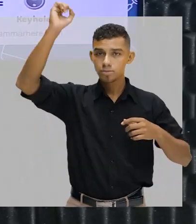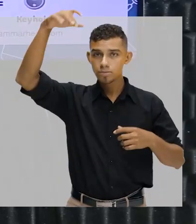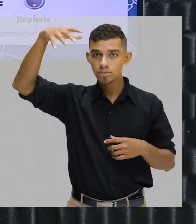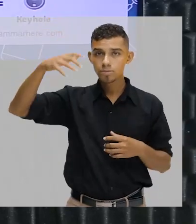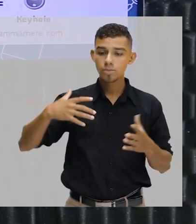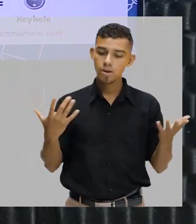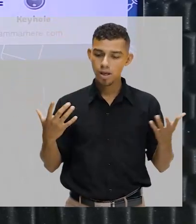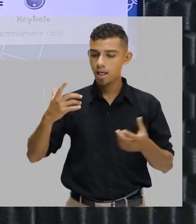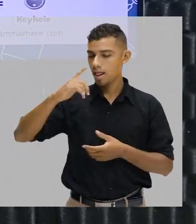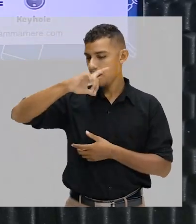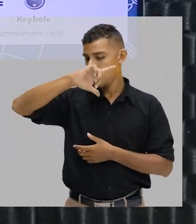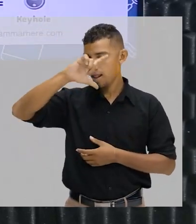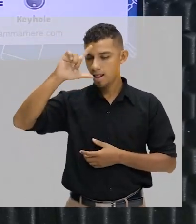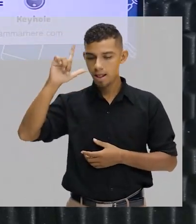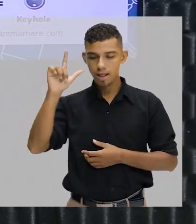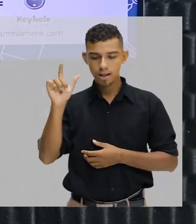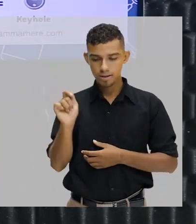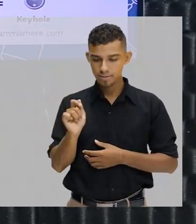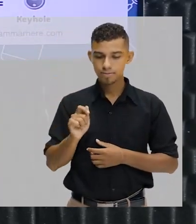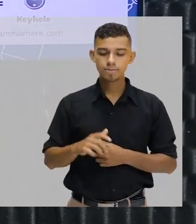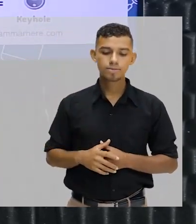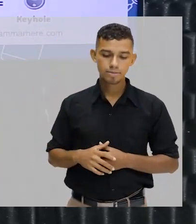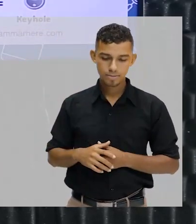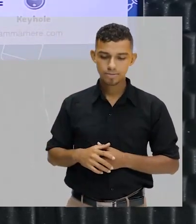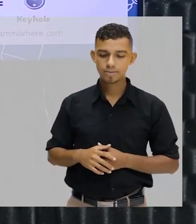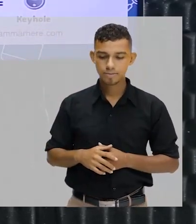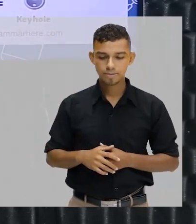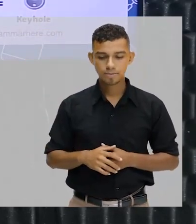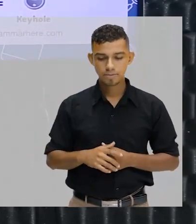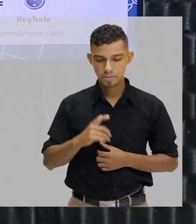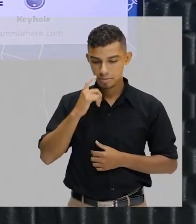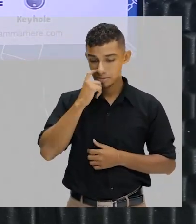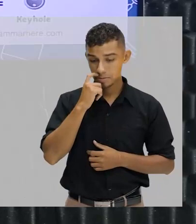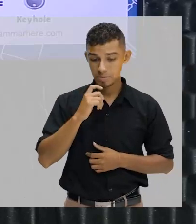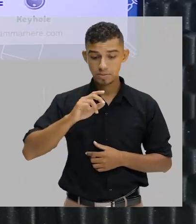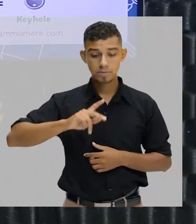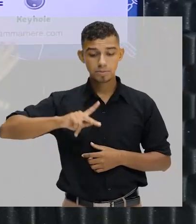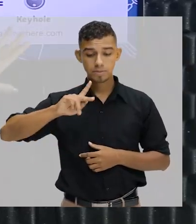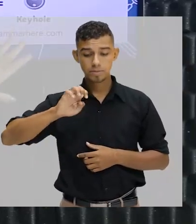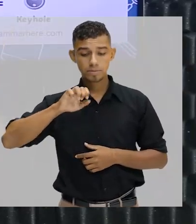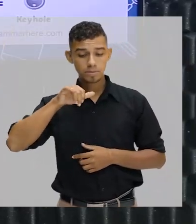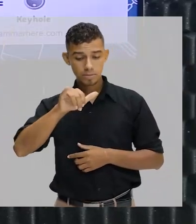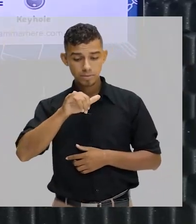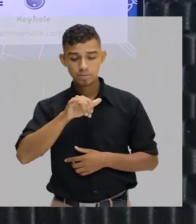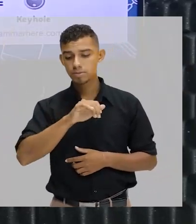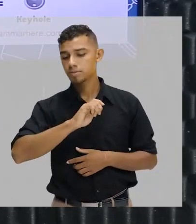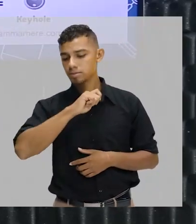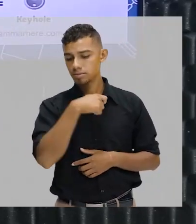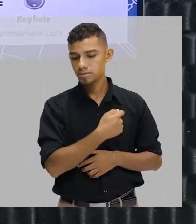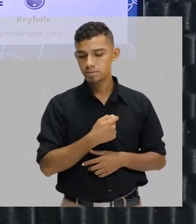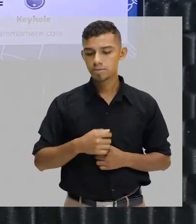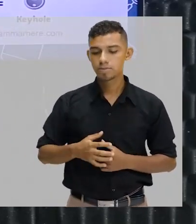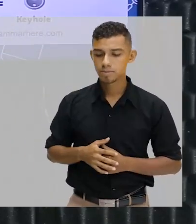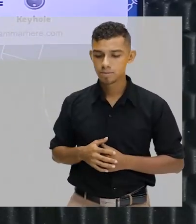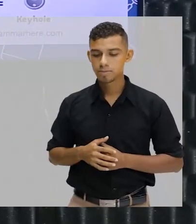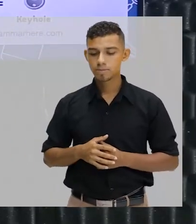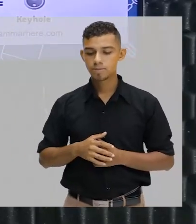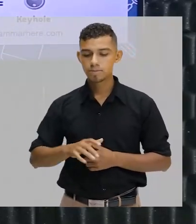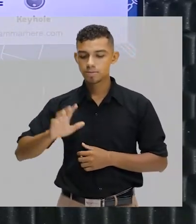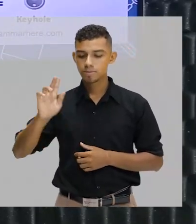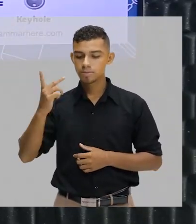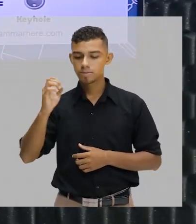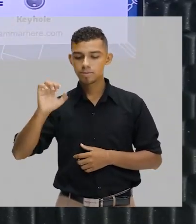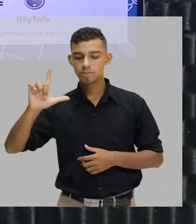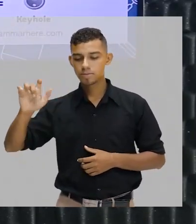luz da lua. Key, chave. Hole, buraco. Key, hole é a fechadura.